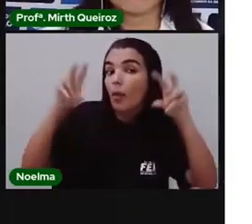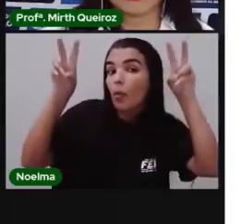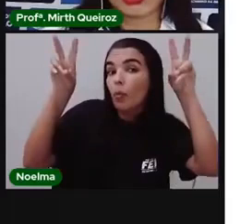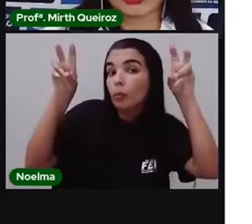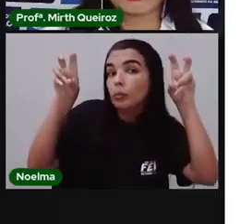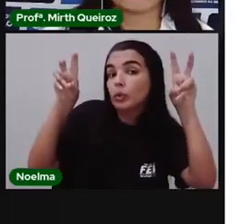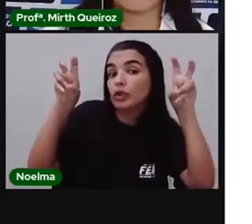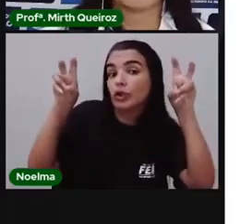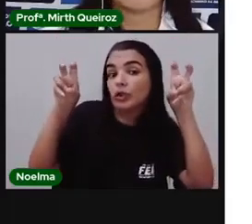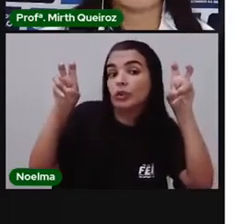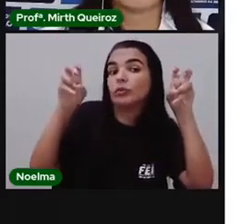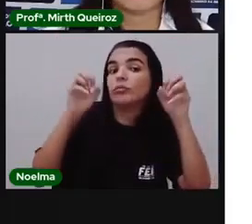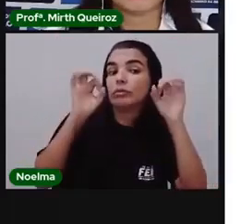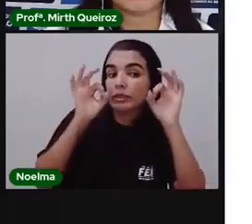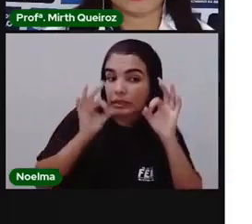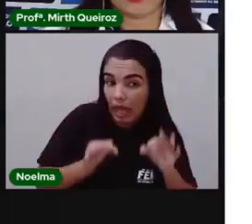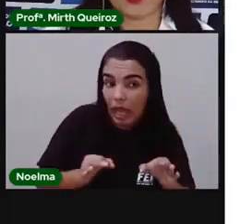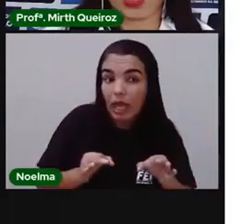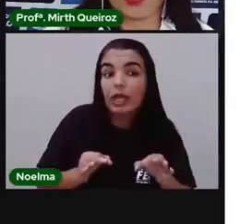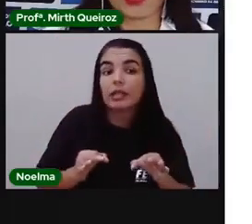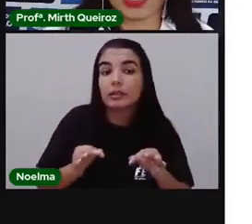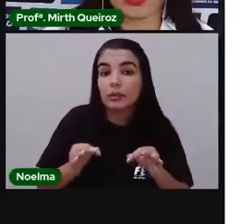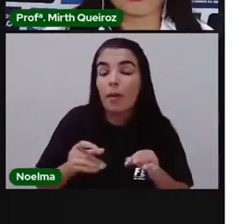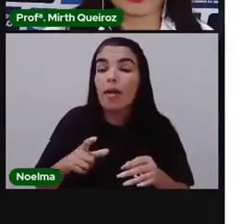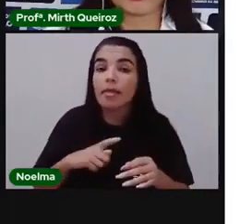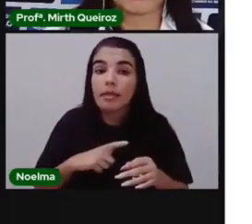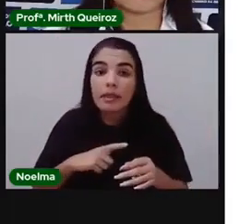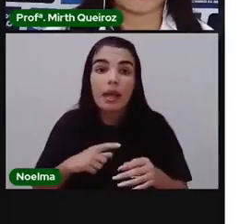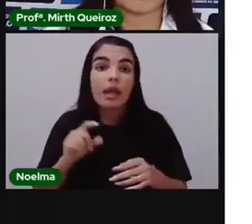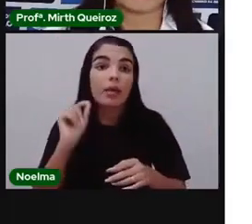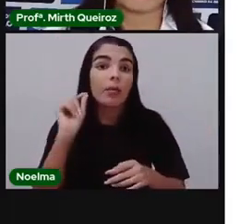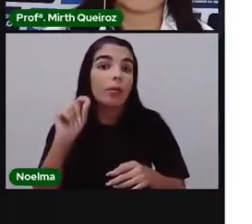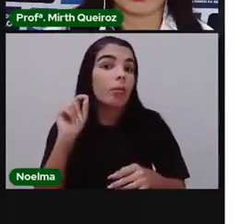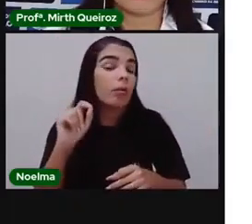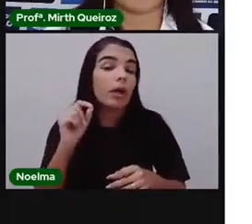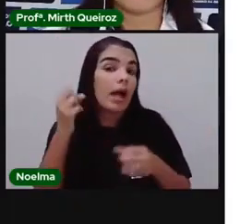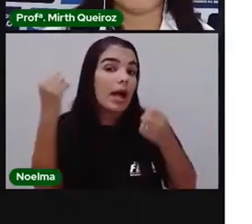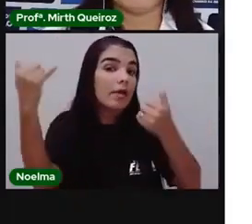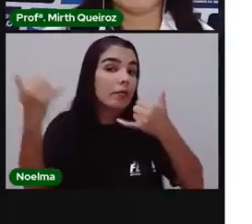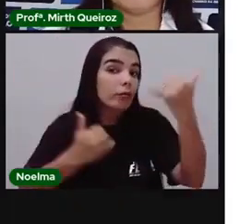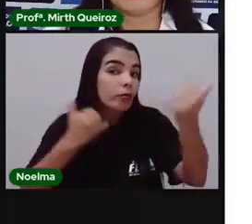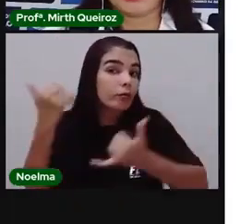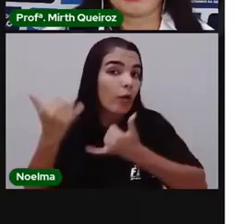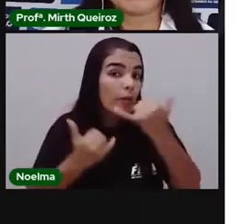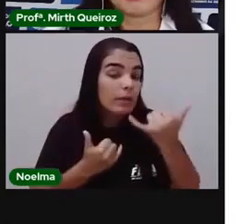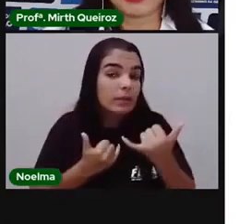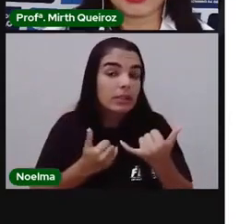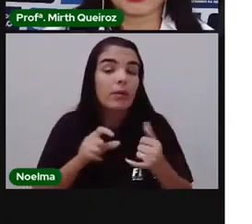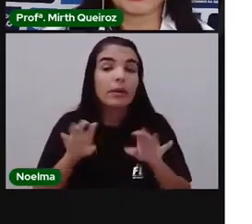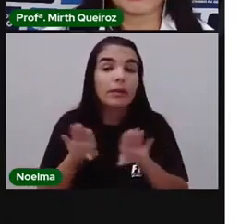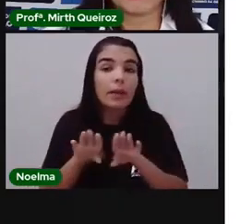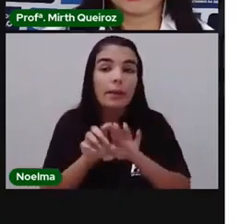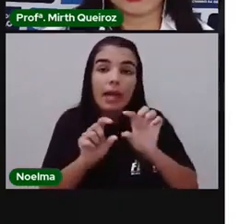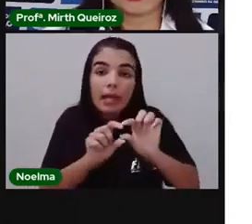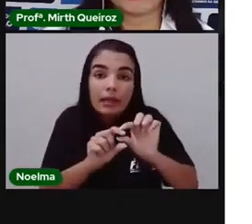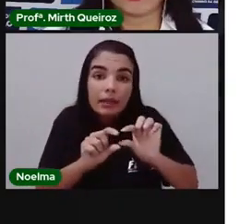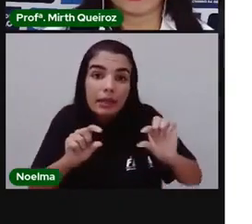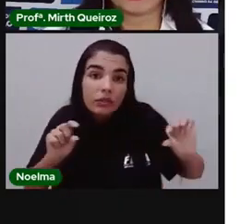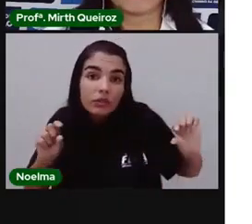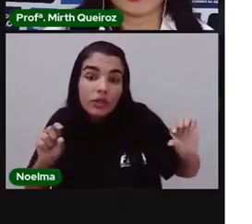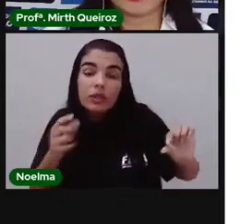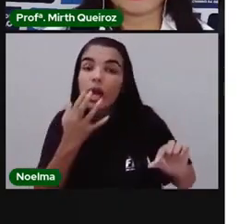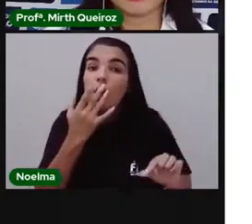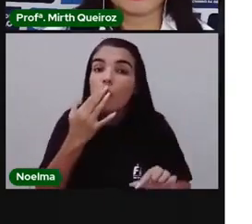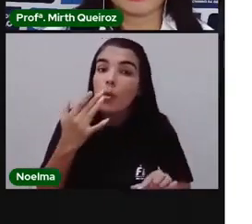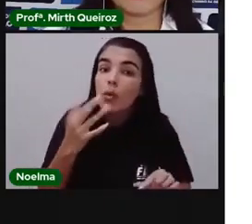Tem que ter um título, tem que ter o próprio gráfico aqui com as informações, o gráfico e a legenda, utilizando